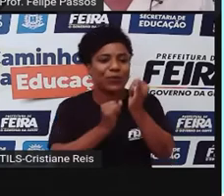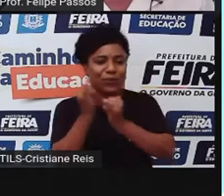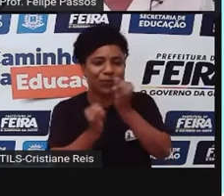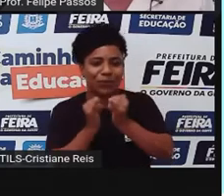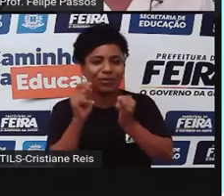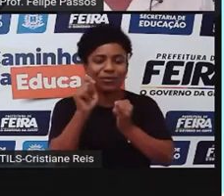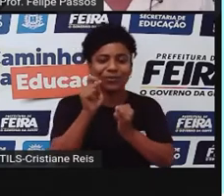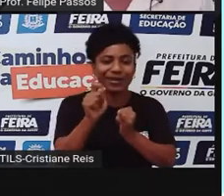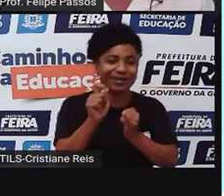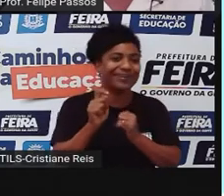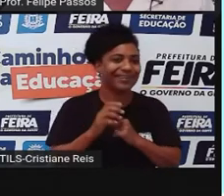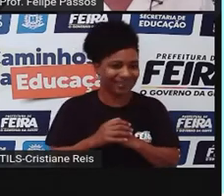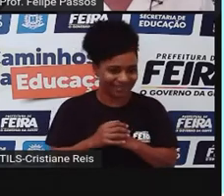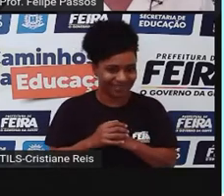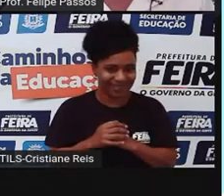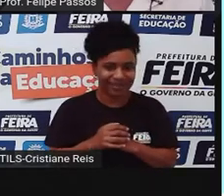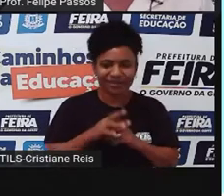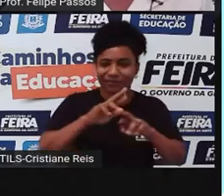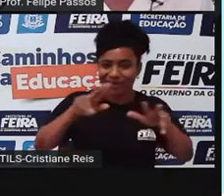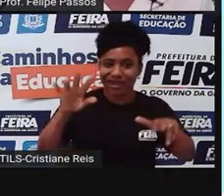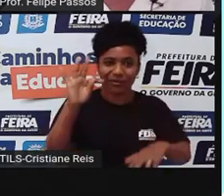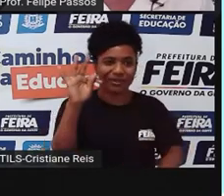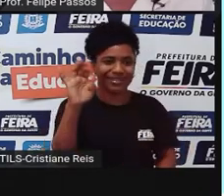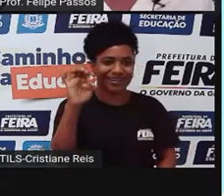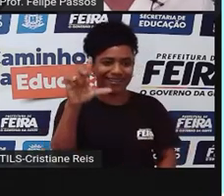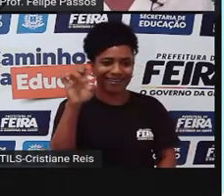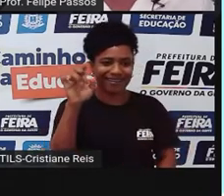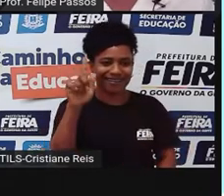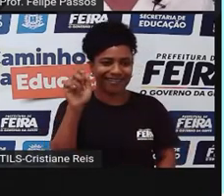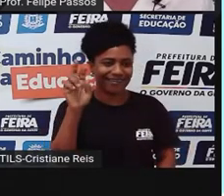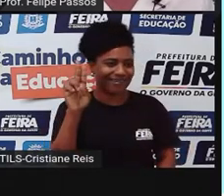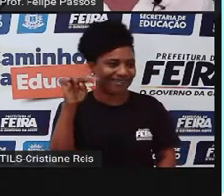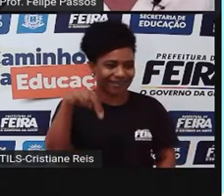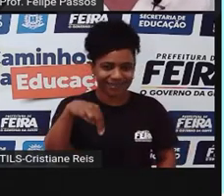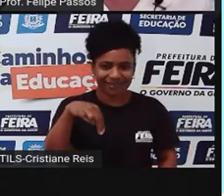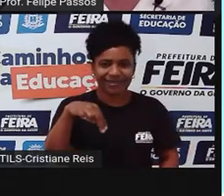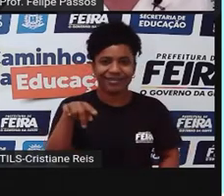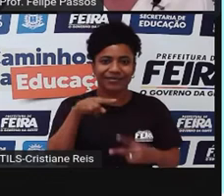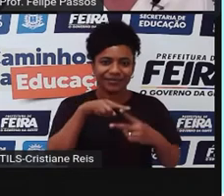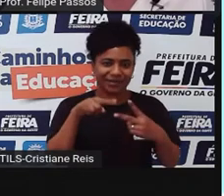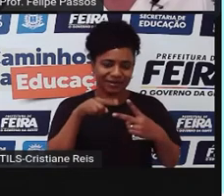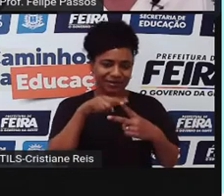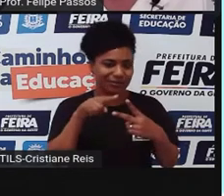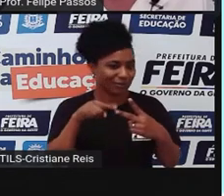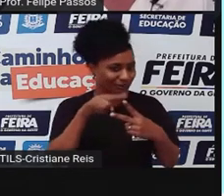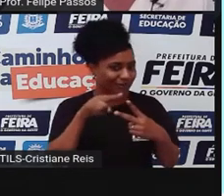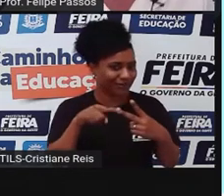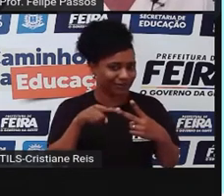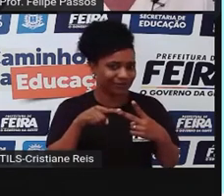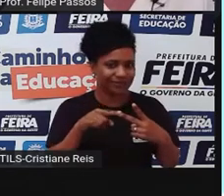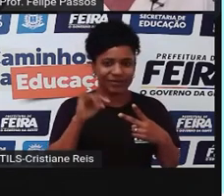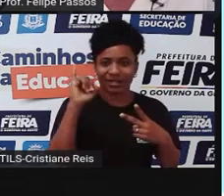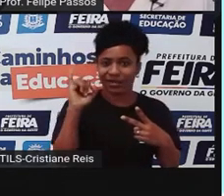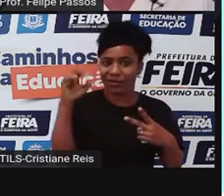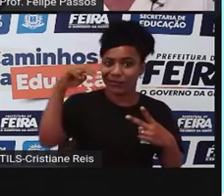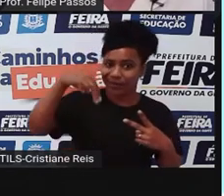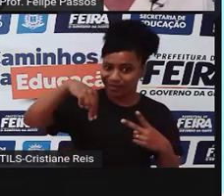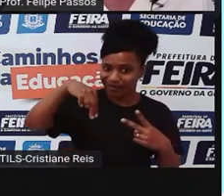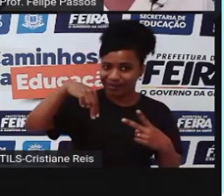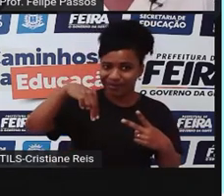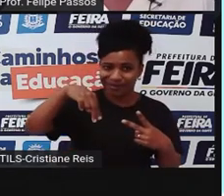Telegram. E eu separei duas aqui, que provavelmente vocês não conhecem, mas que eu acho bem interessantes. O LinkedIn,